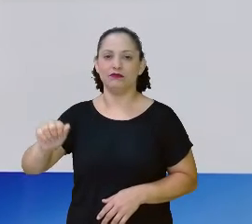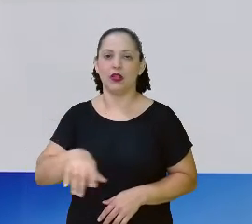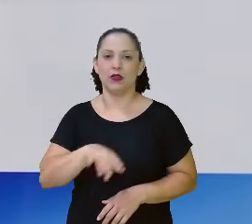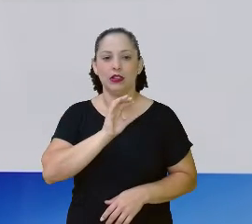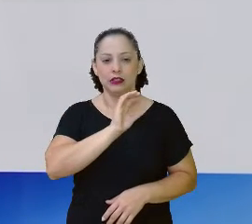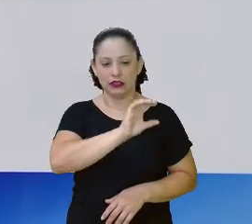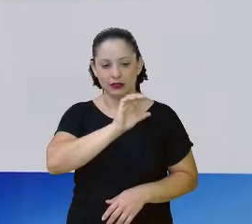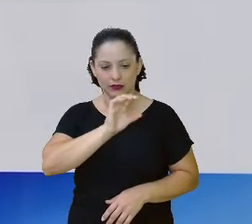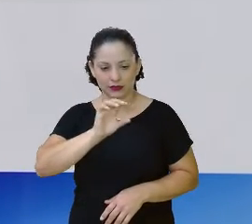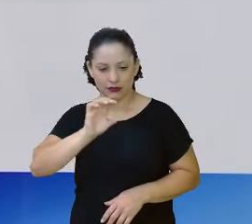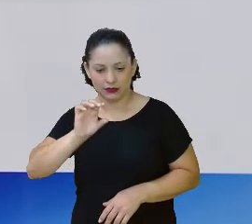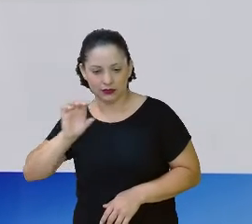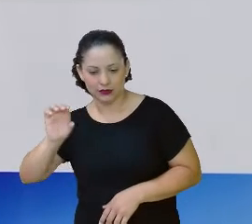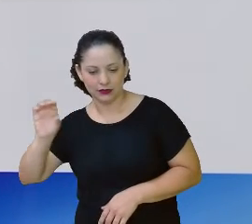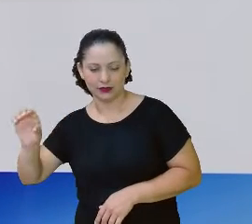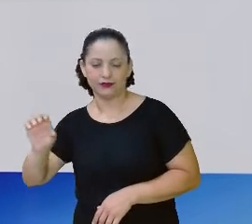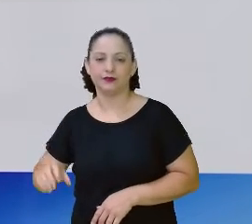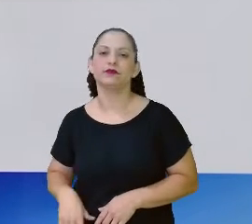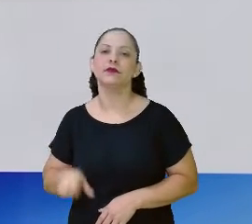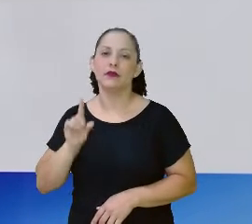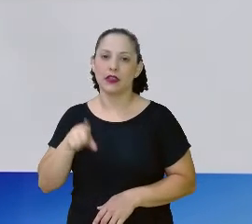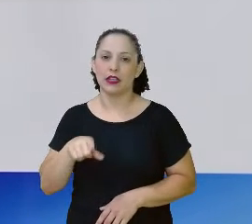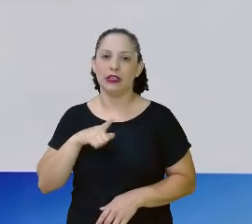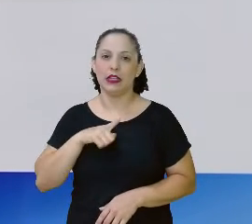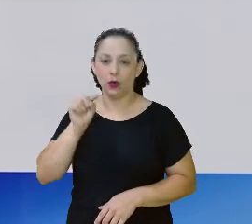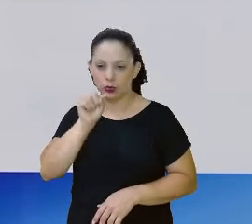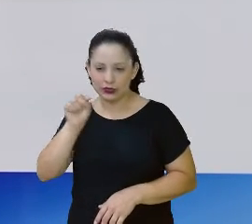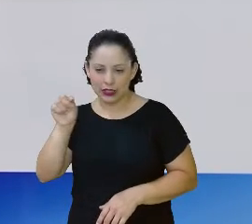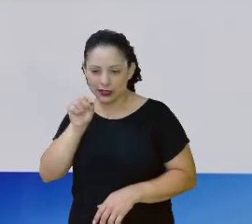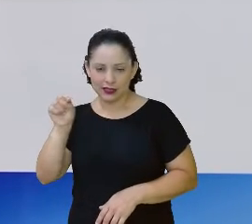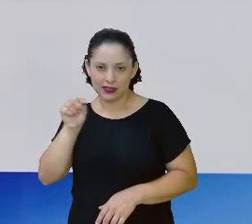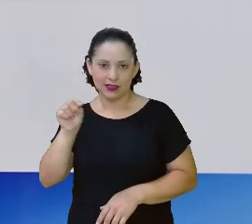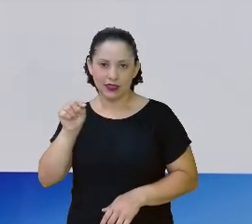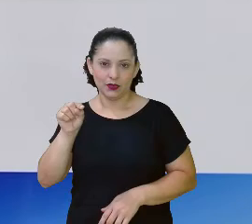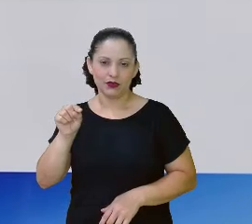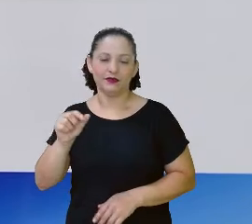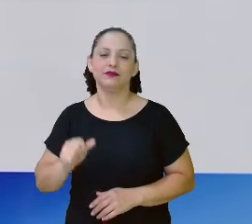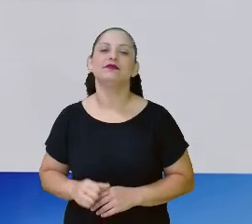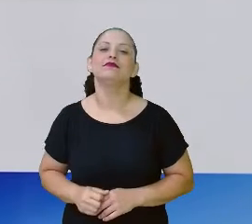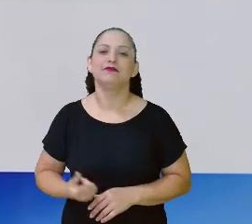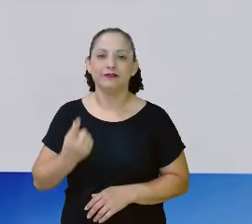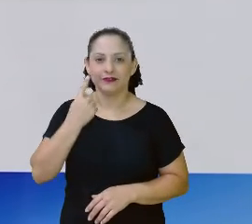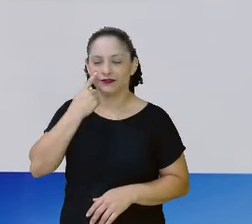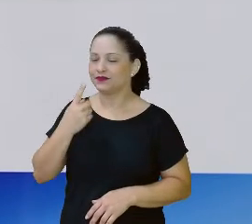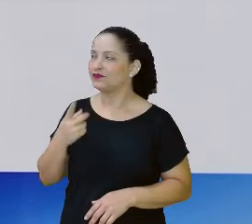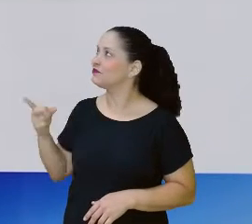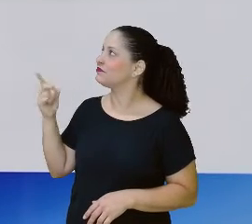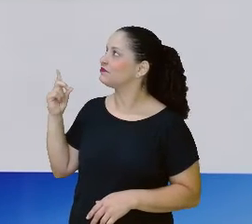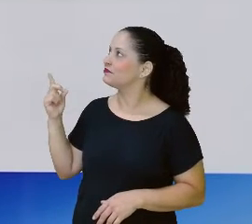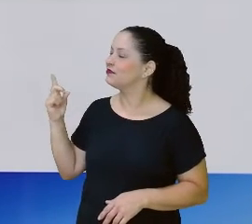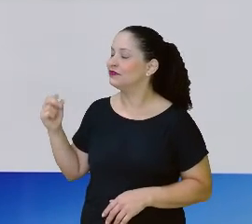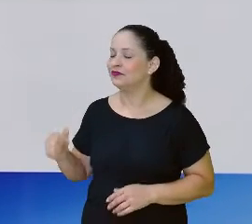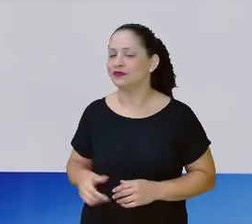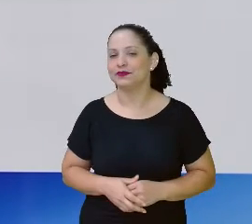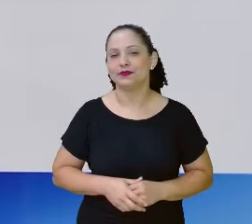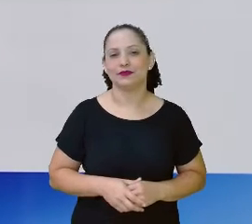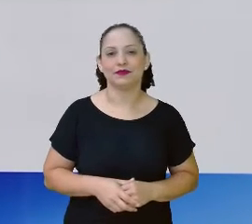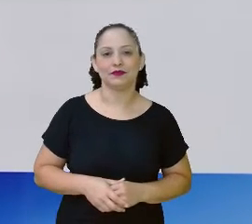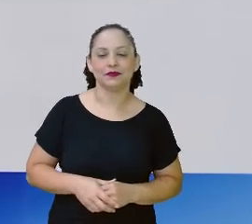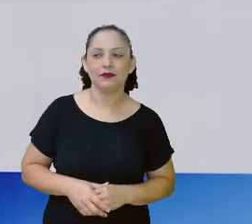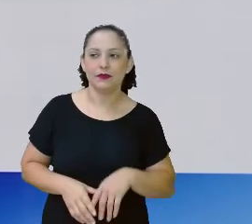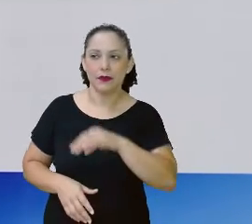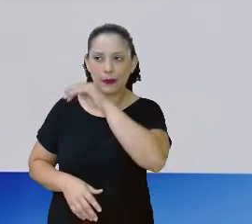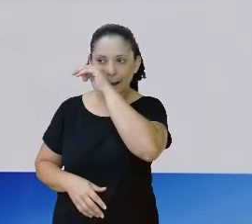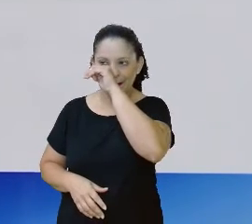Então, nessa partidinha de som, você pode colocar o tracinho, como você bem pode ver aí na imagem. Logo